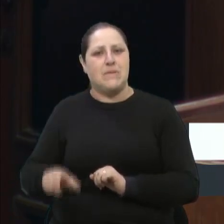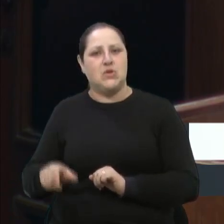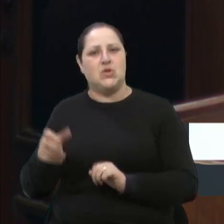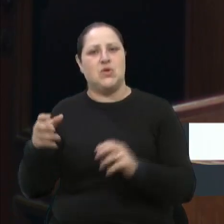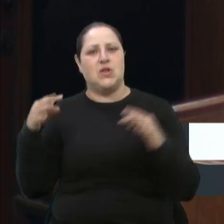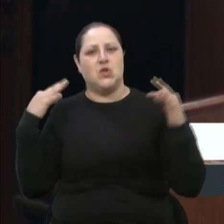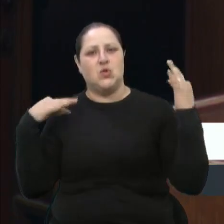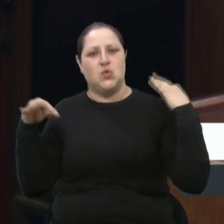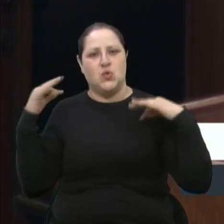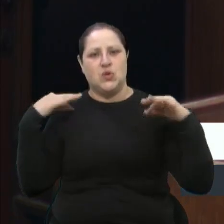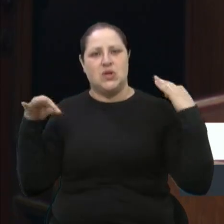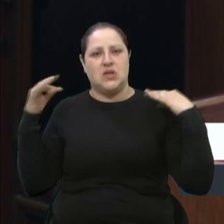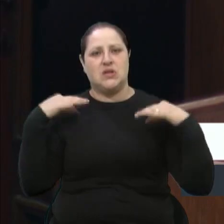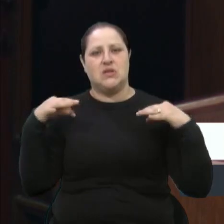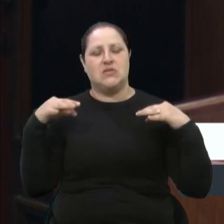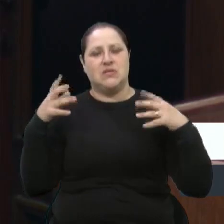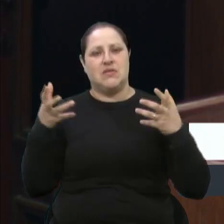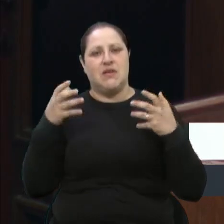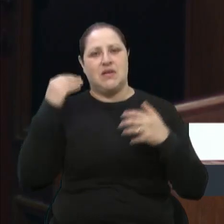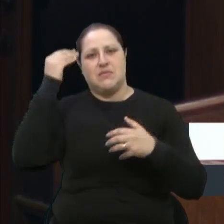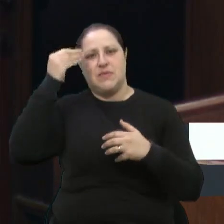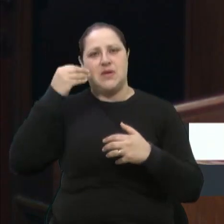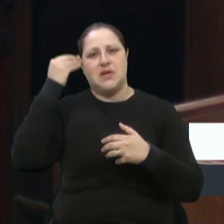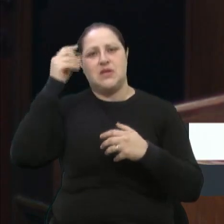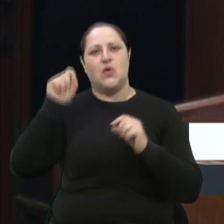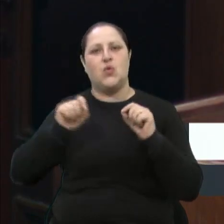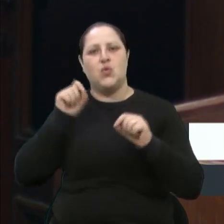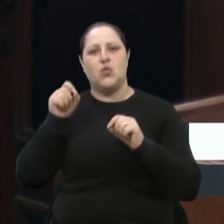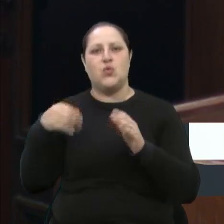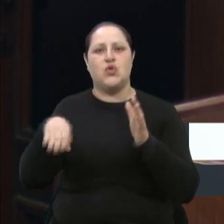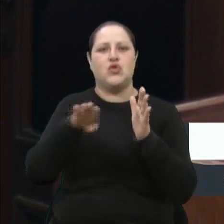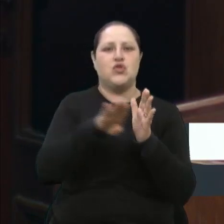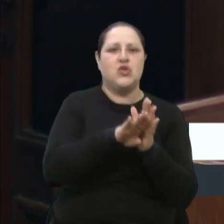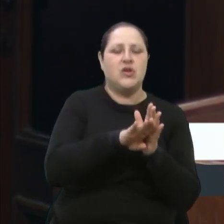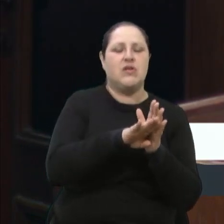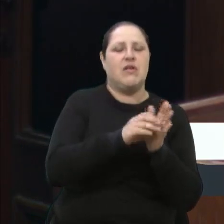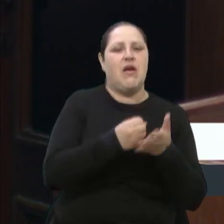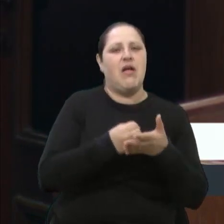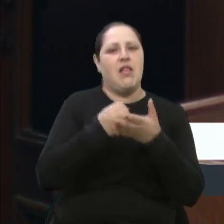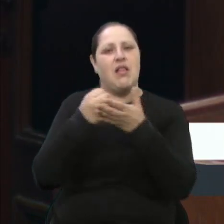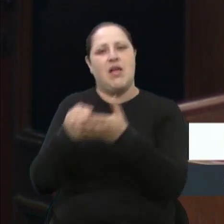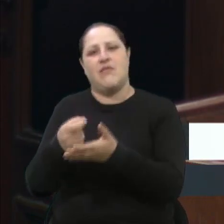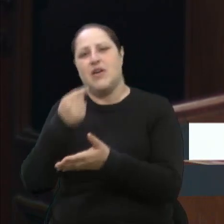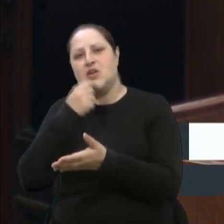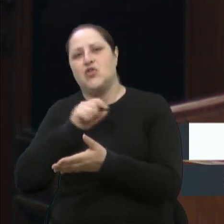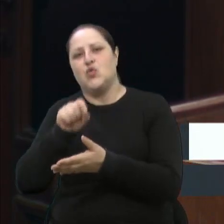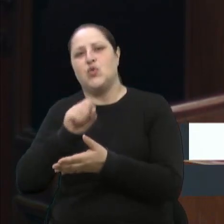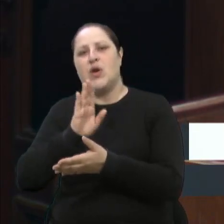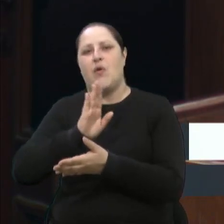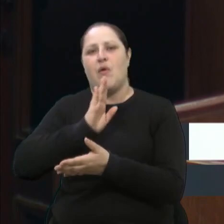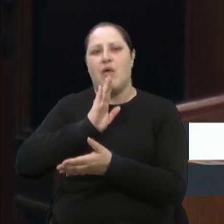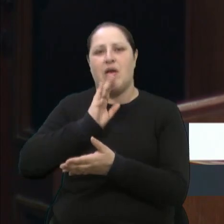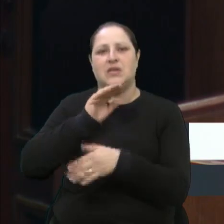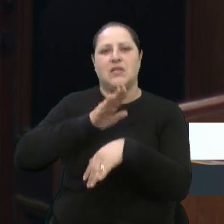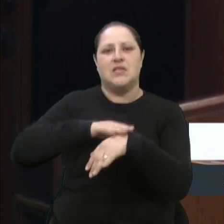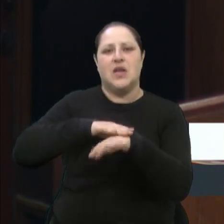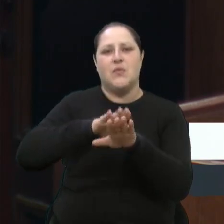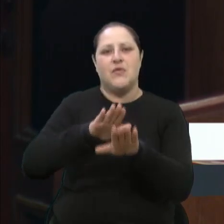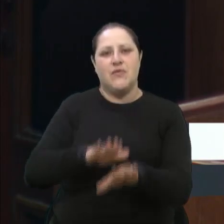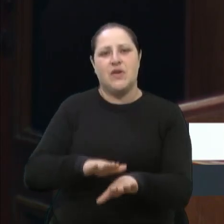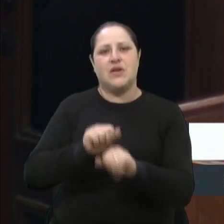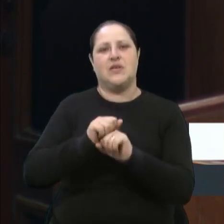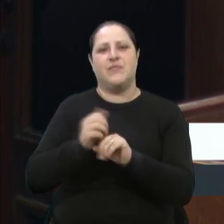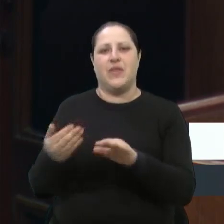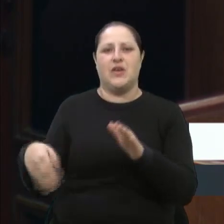levar do município de Caxias do Sul, o que ele vai conhecer, quanto tempo ele vai ficar aqui, o que é que ele vai dizer depois que ele